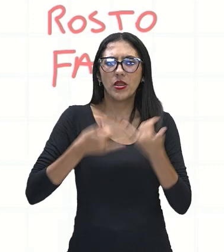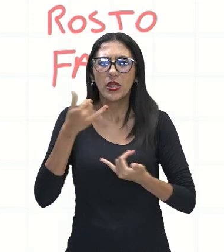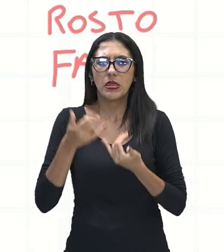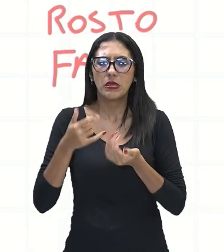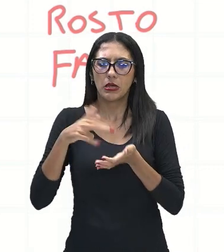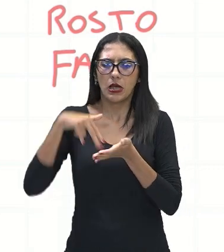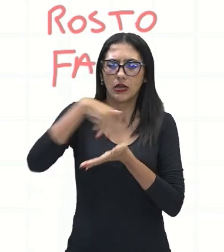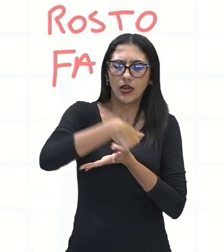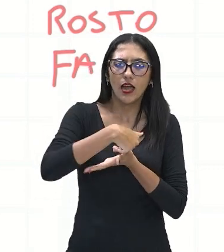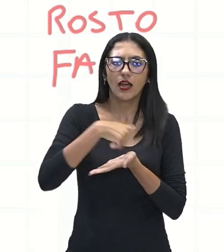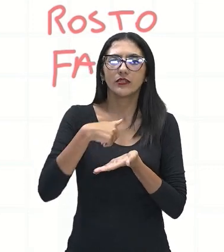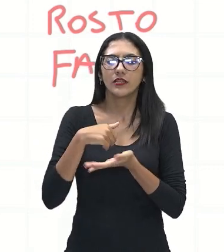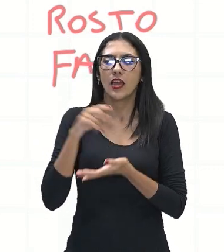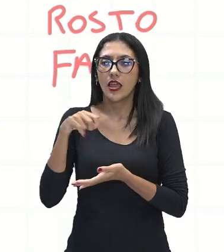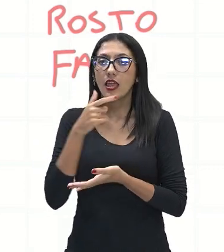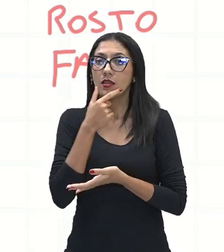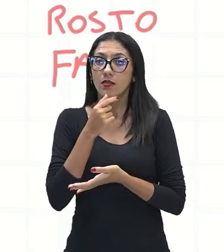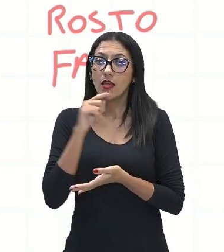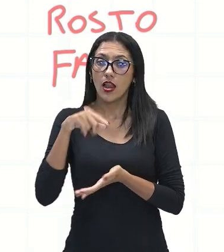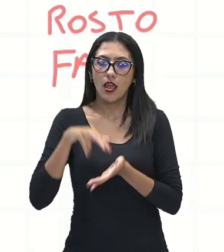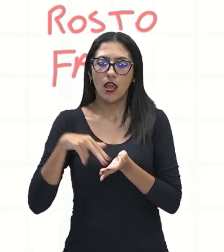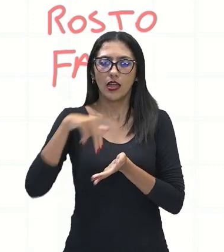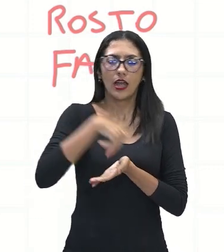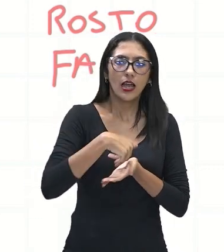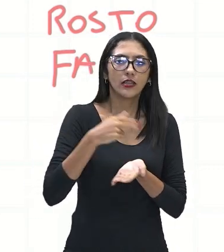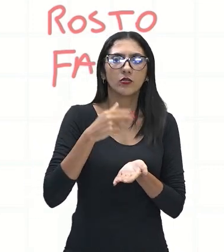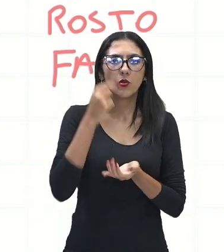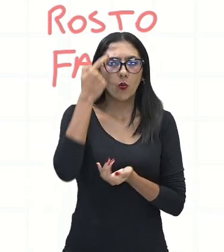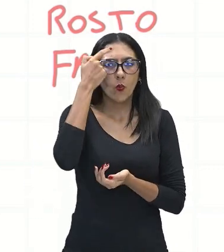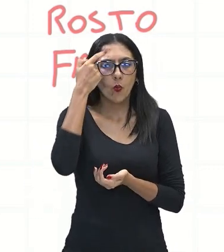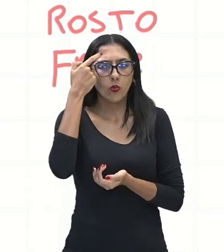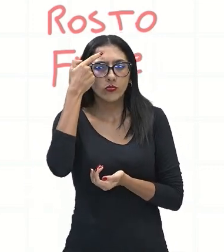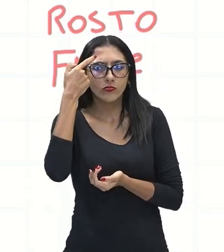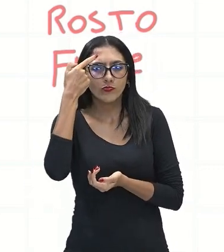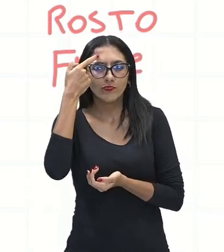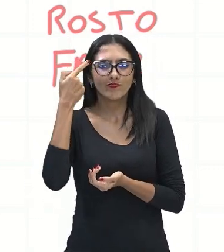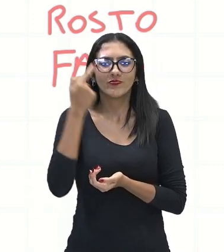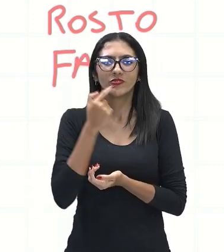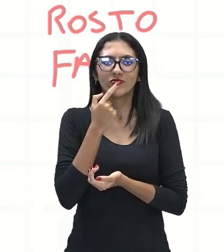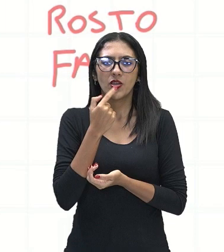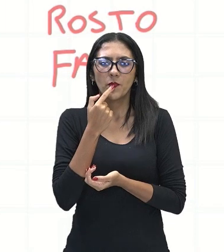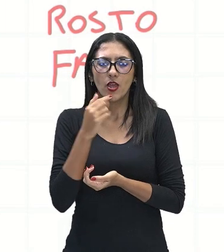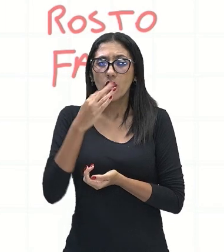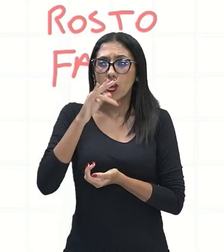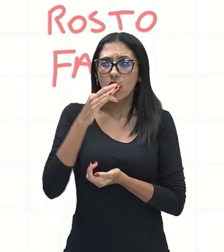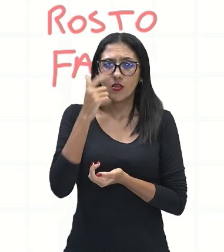né? E aqui no caso, ele caiu e bateu o rosto, bateu a face no chão, né? Se machucou.